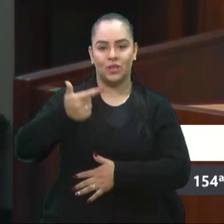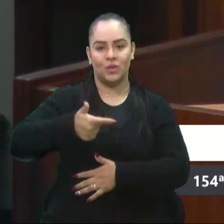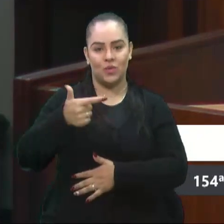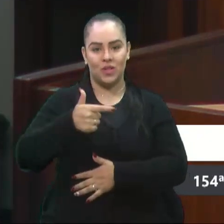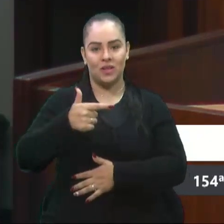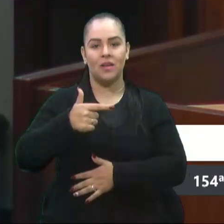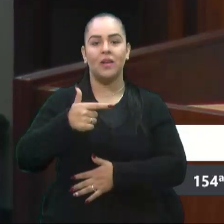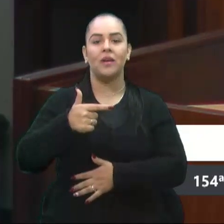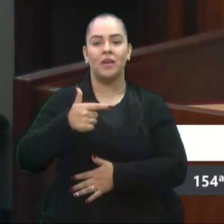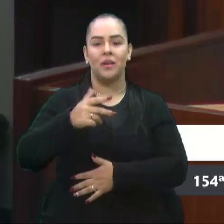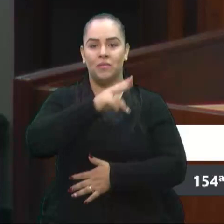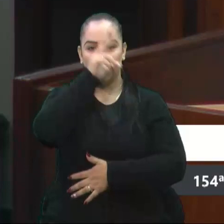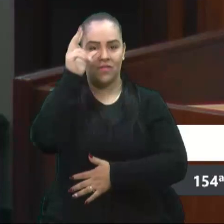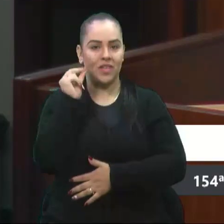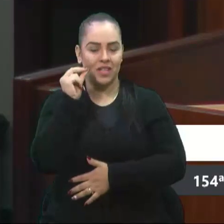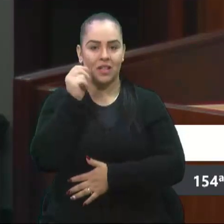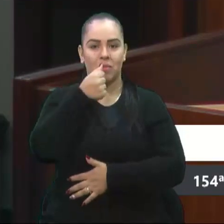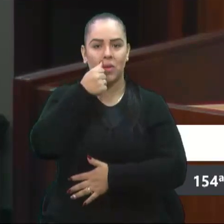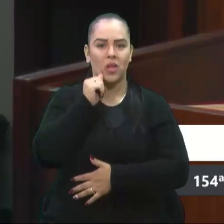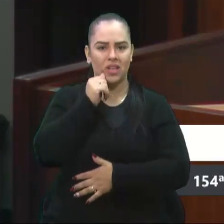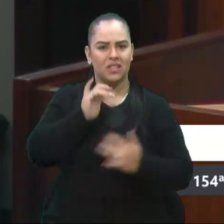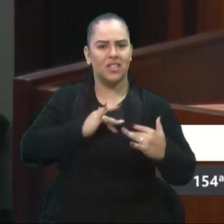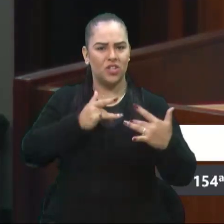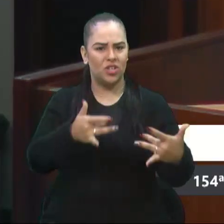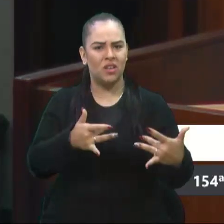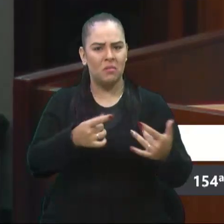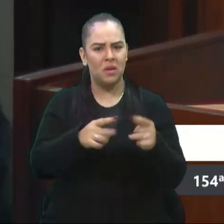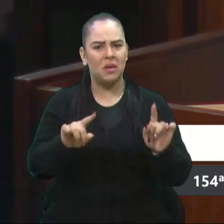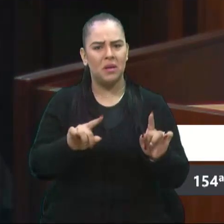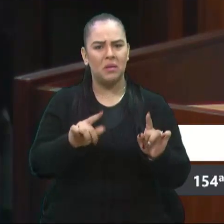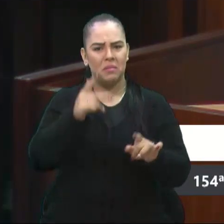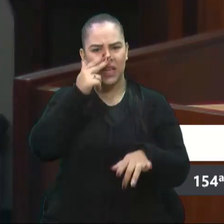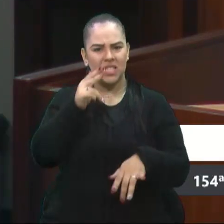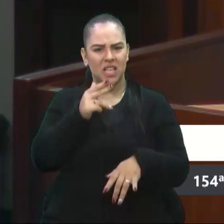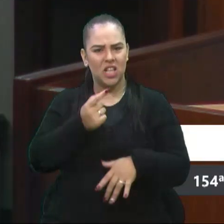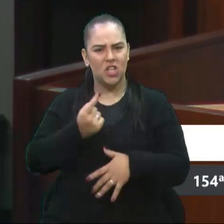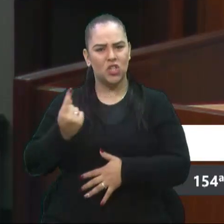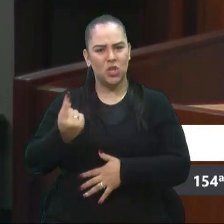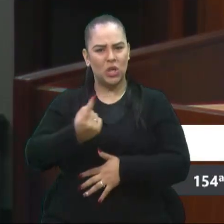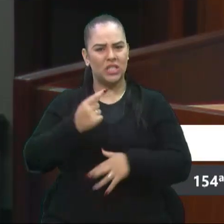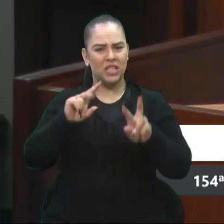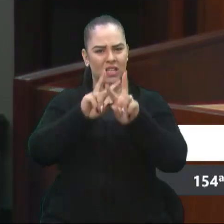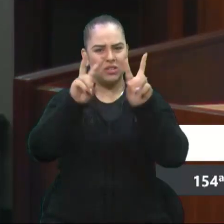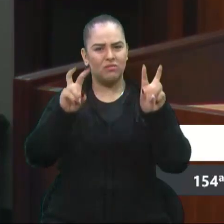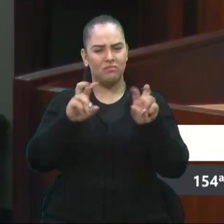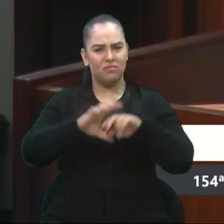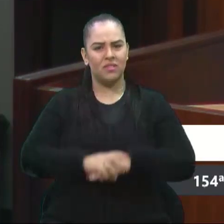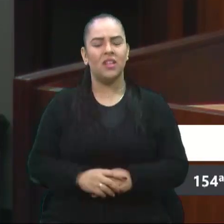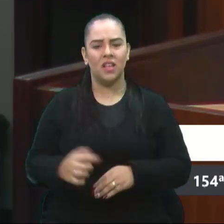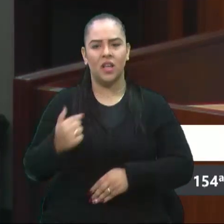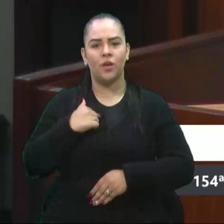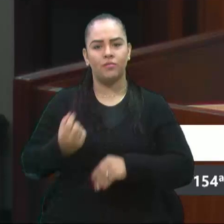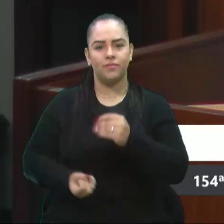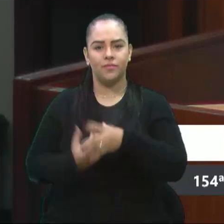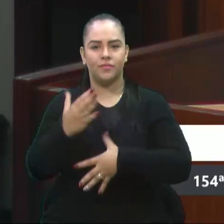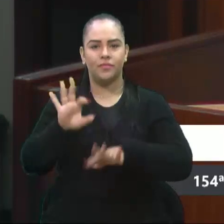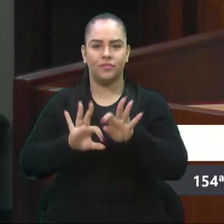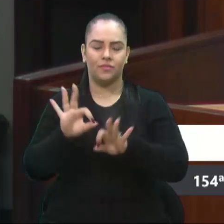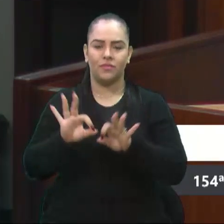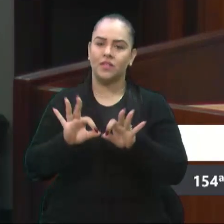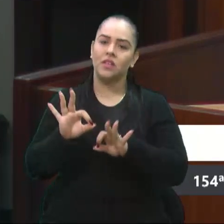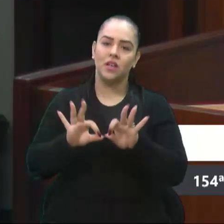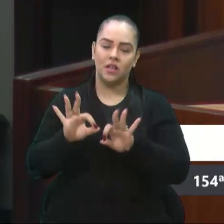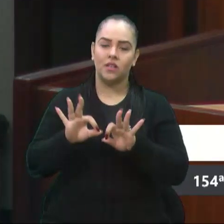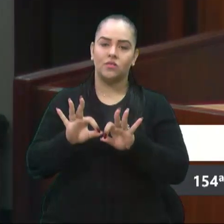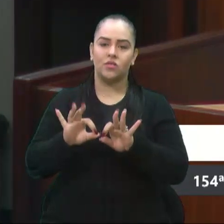Iores, que se dedica muito. Mas parece que ela é a vossa sanitária nesse tema. Eu sou autor de um projeto de lei para Centro de Valorização